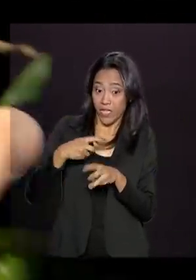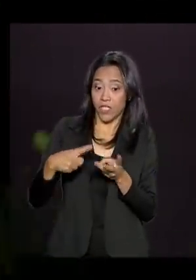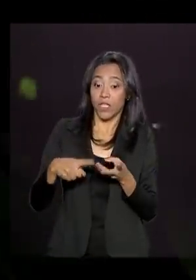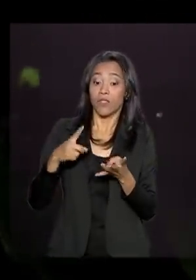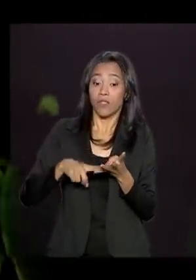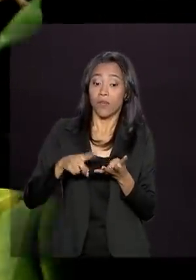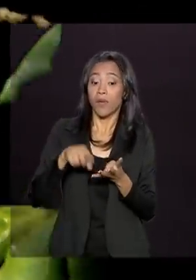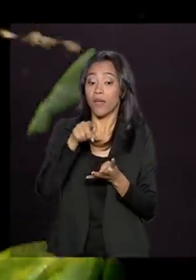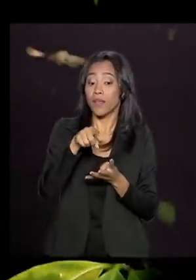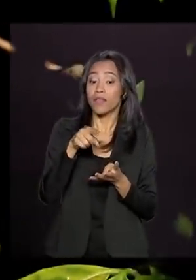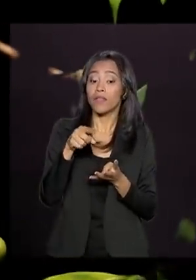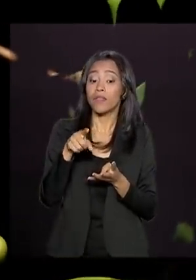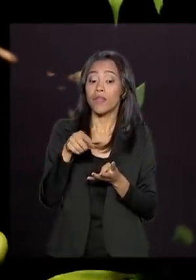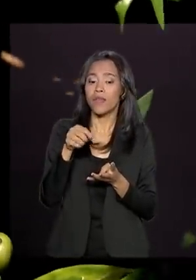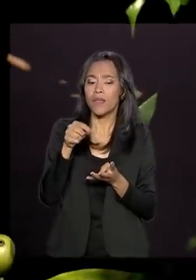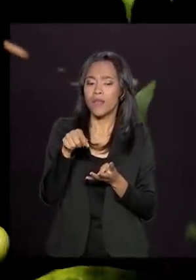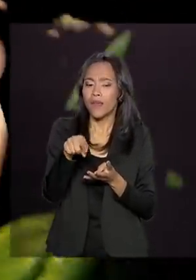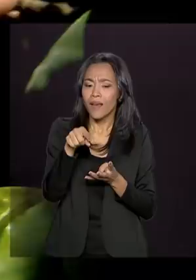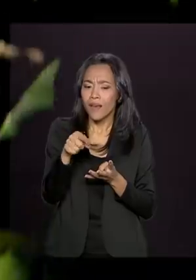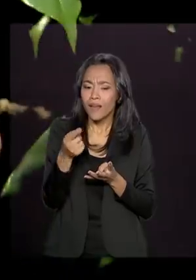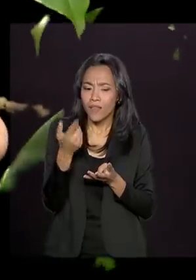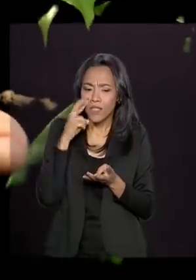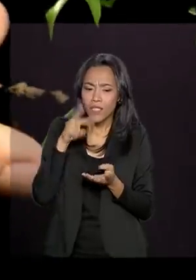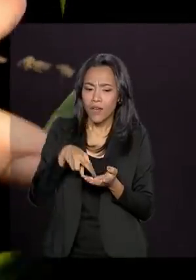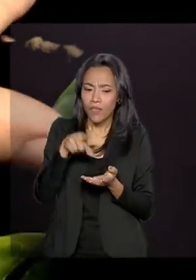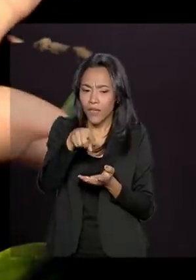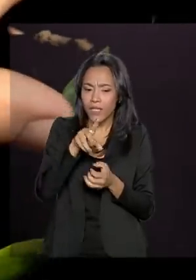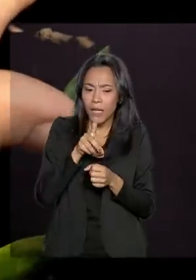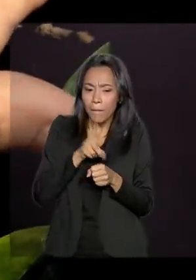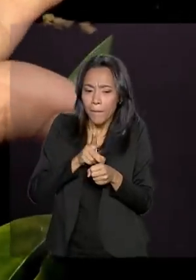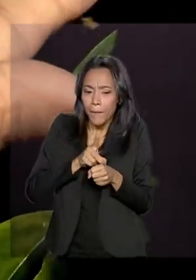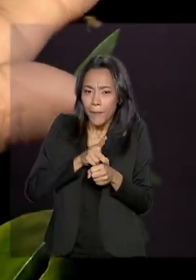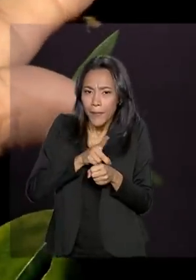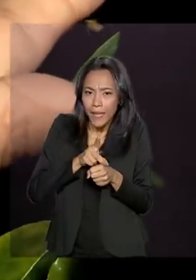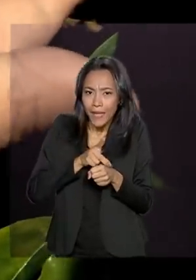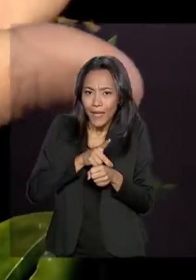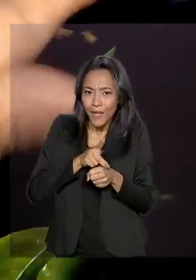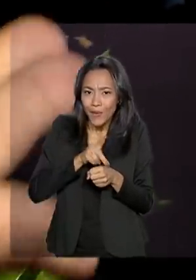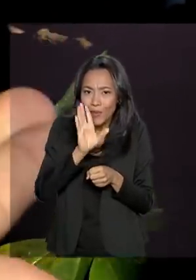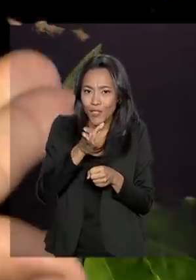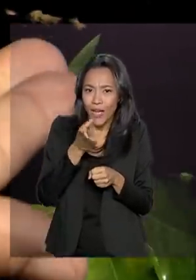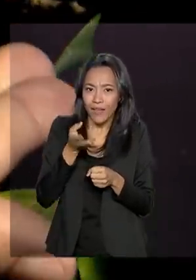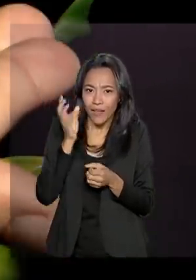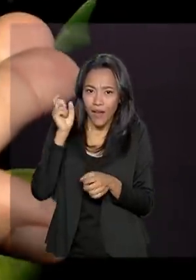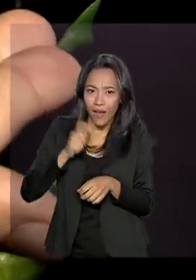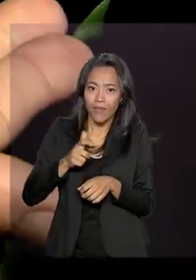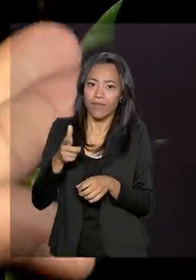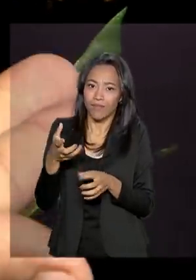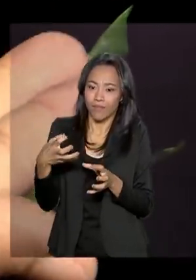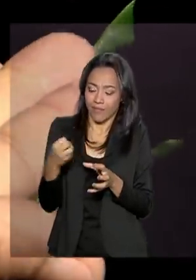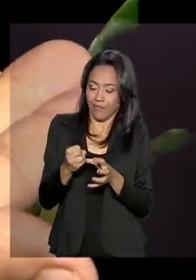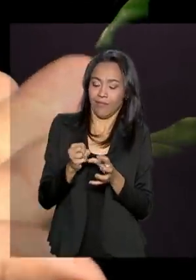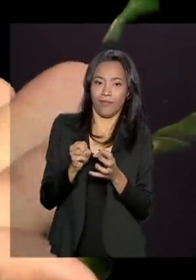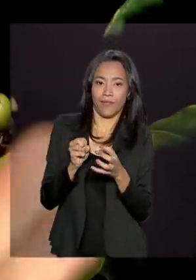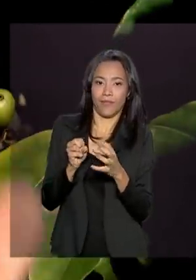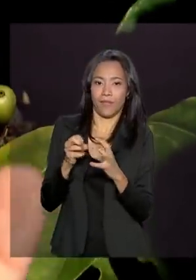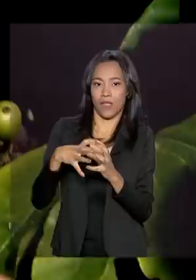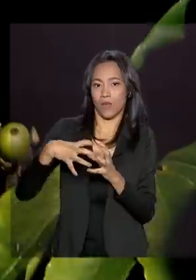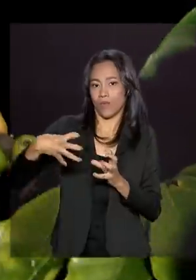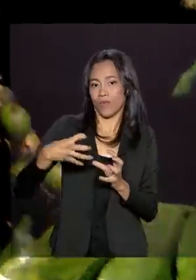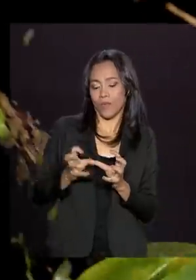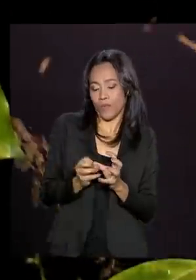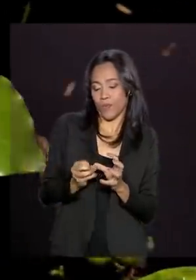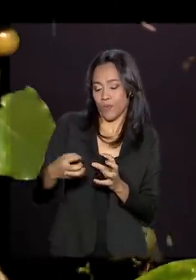cereja e o coco, que é esse grão que já está seco e preso ainda no ramo. Só que a característica